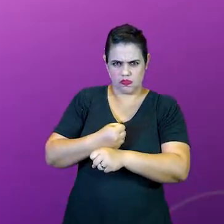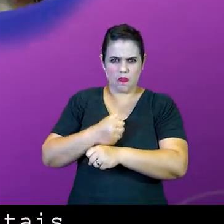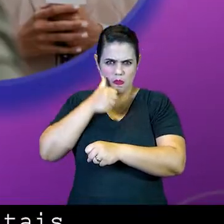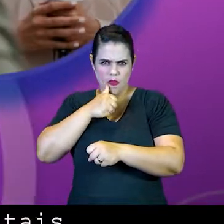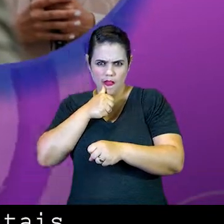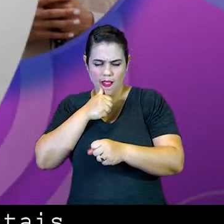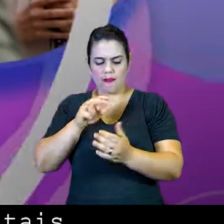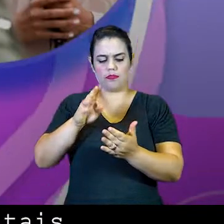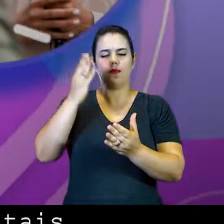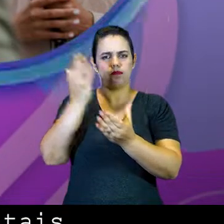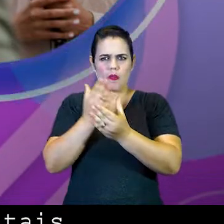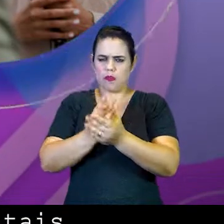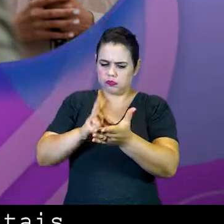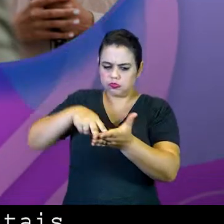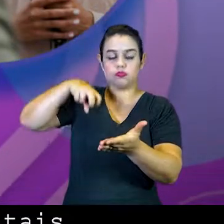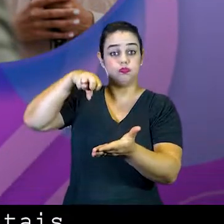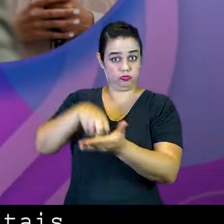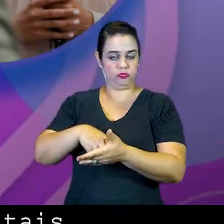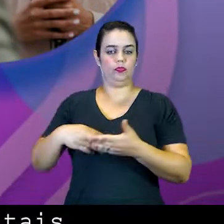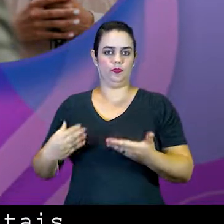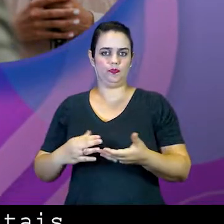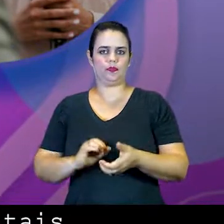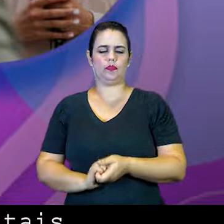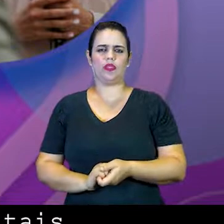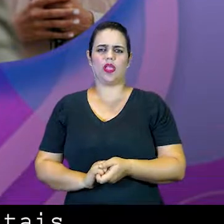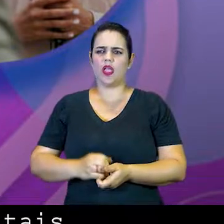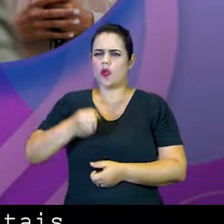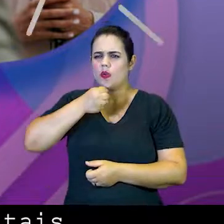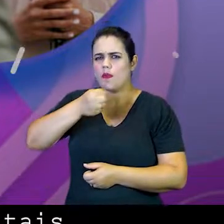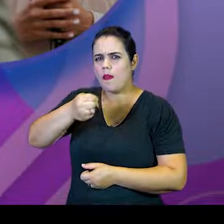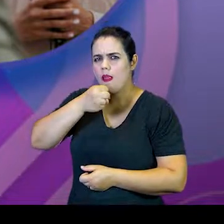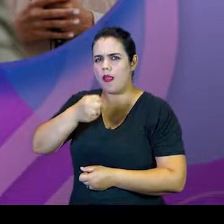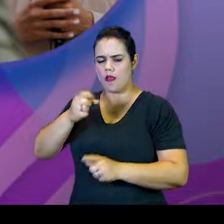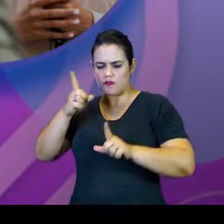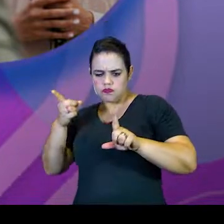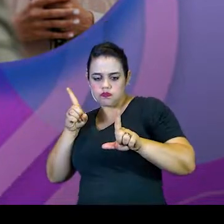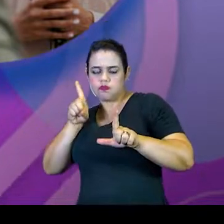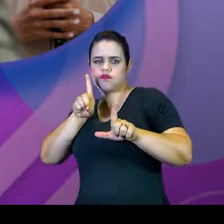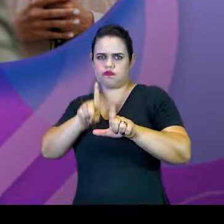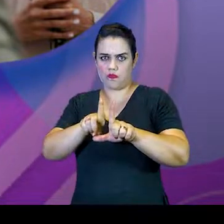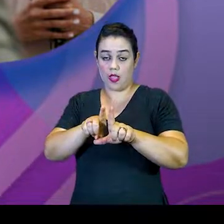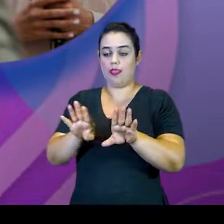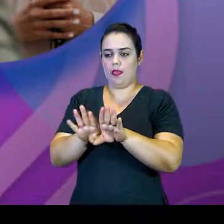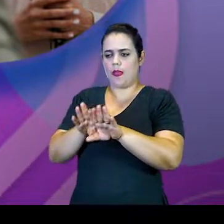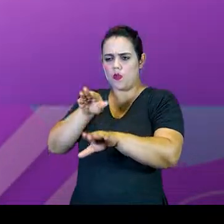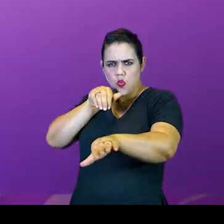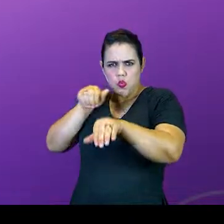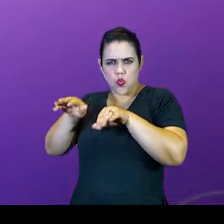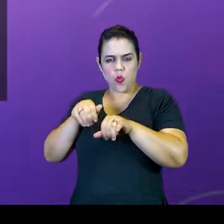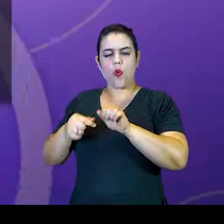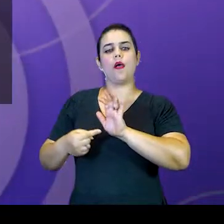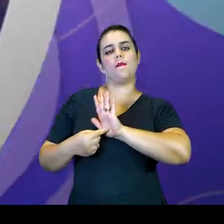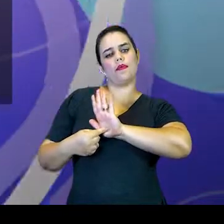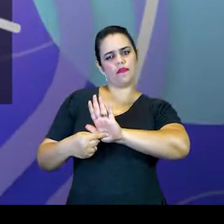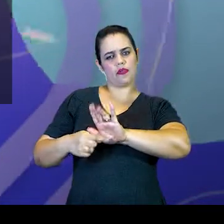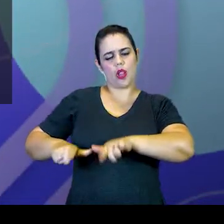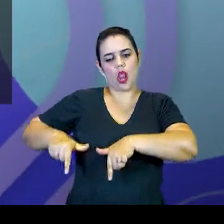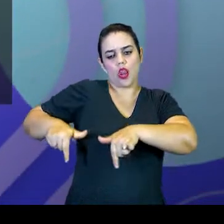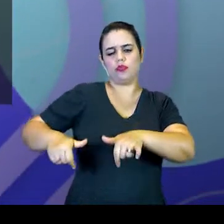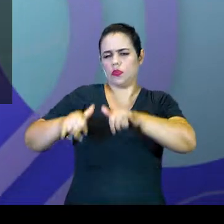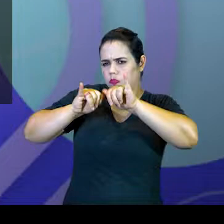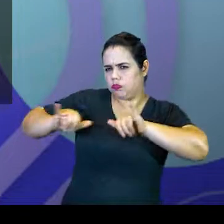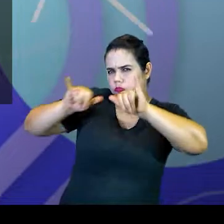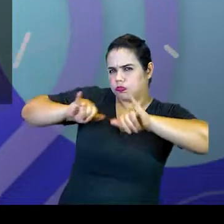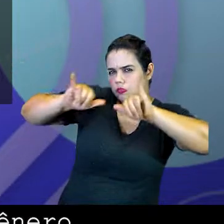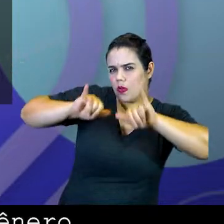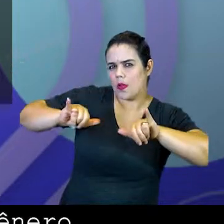Os profissionais de imprensa e influenciadores digitais também são devidamente acionados para a luta contra esse